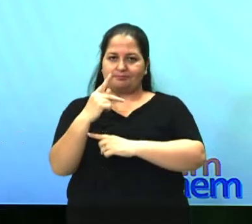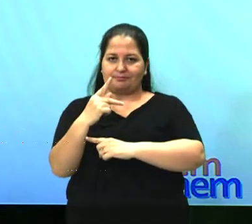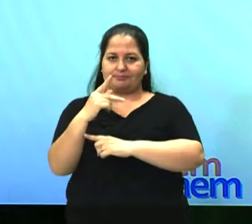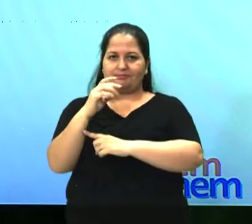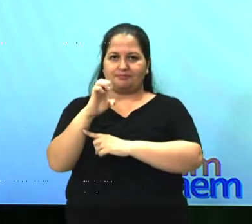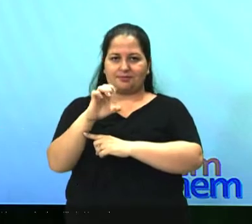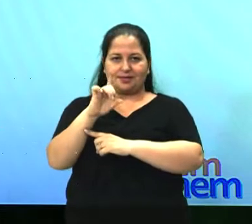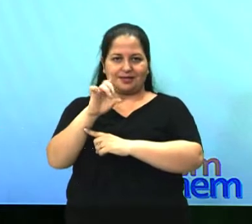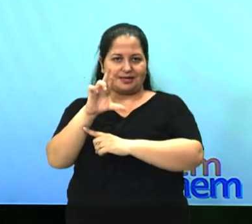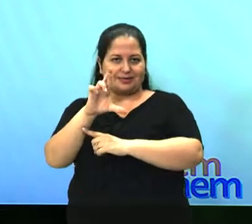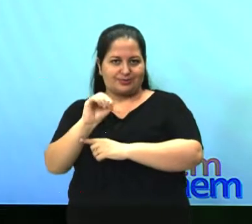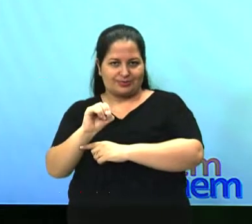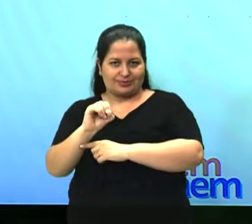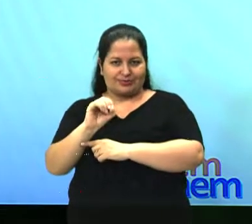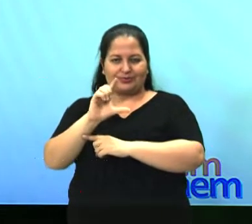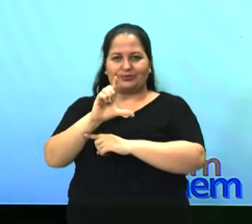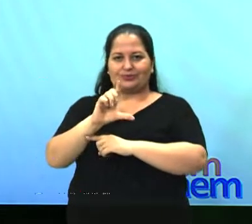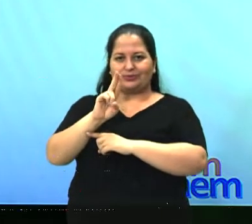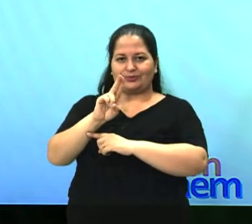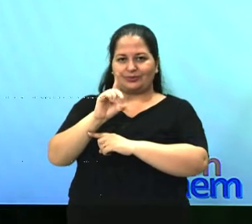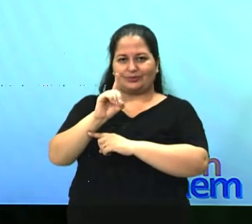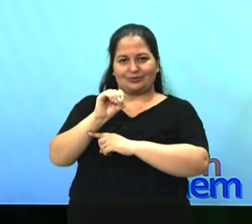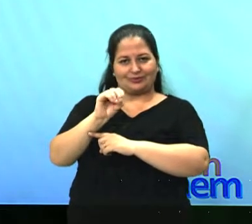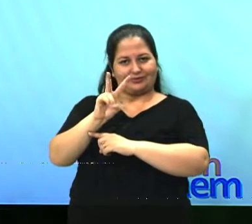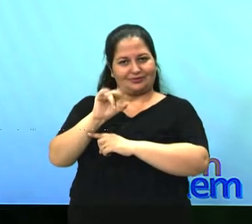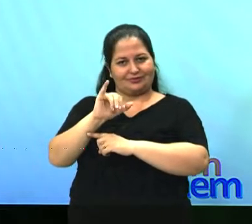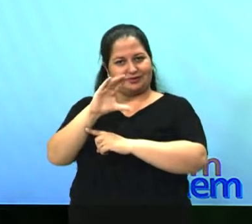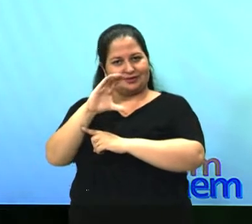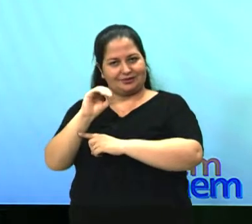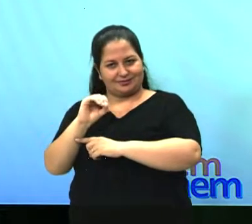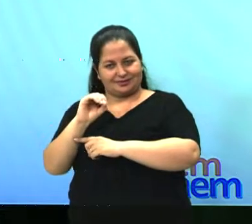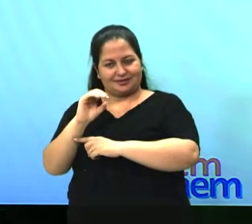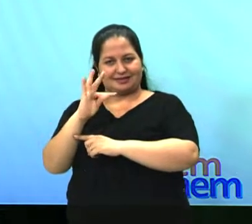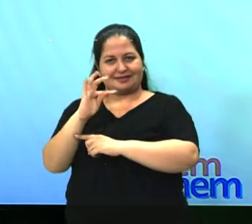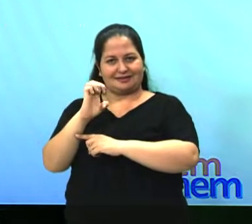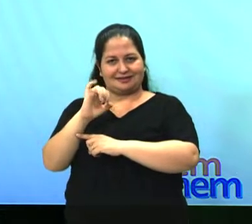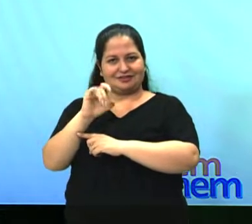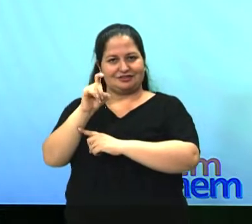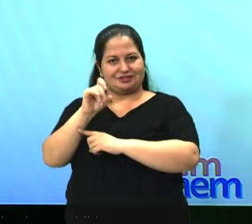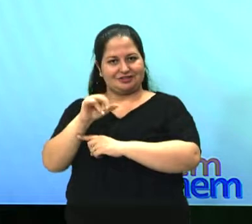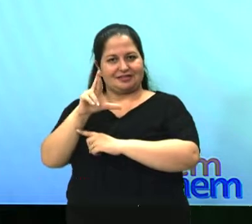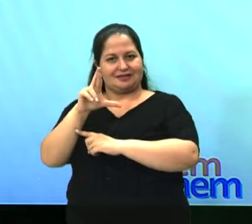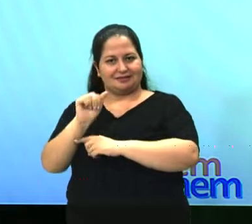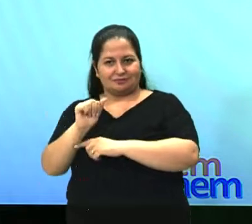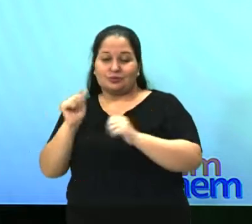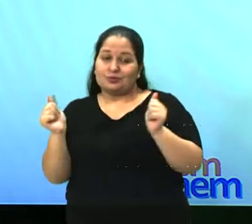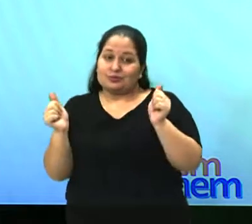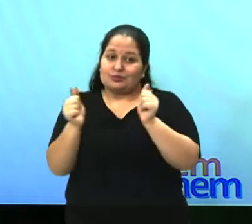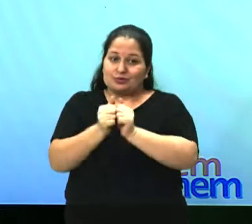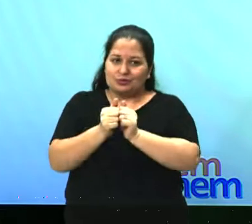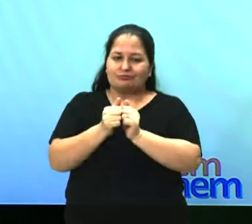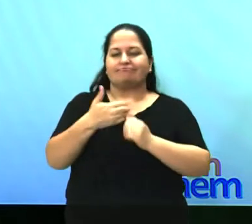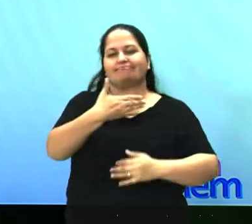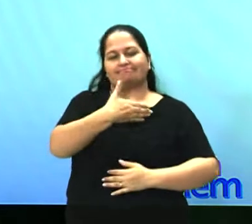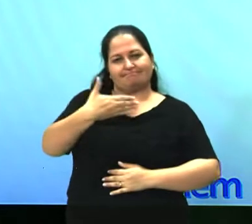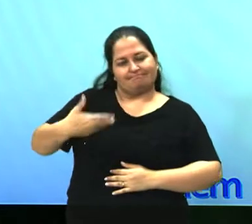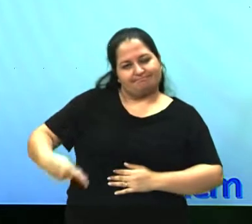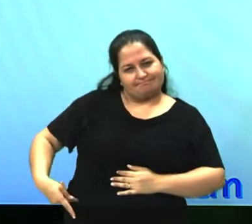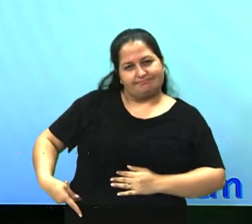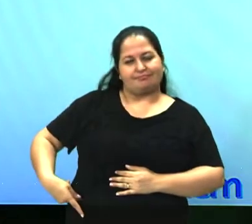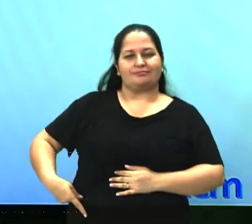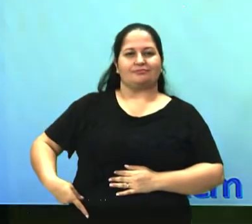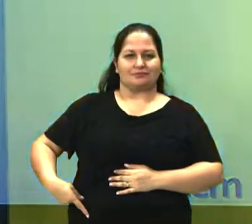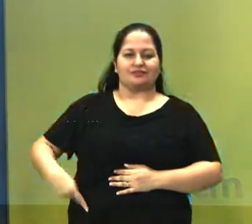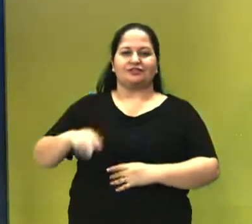Muito alinhado com o presidente Getúlio Vargas, e que tinha grandes propósitos no sentido então,